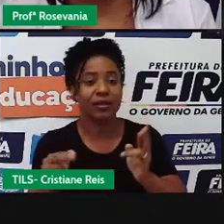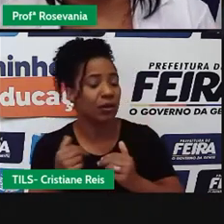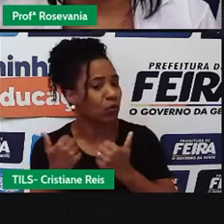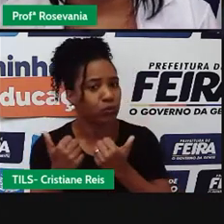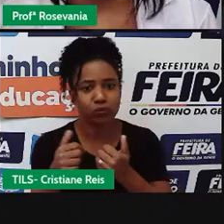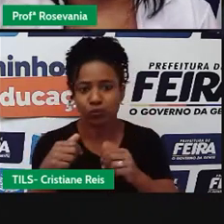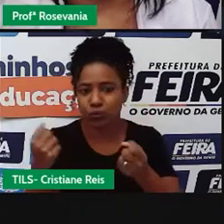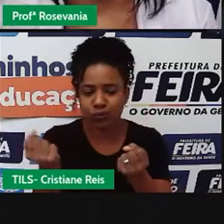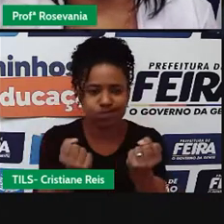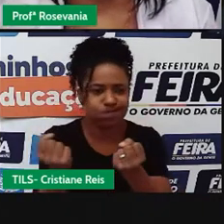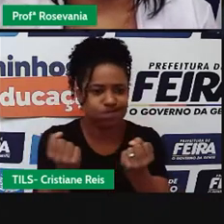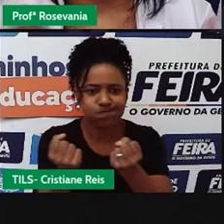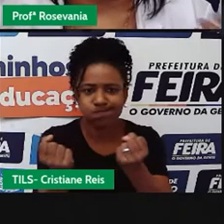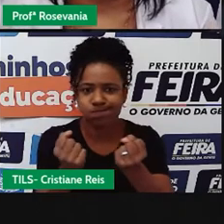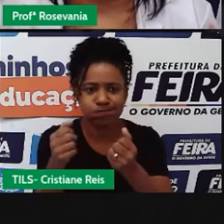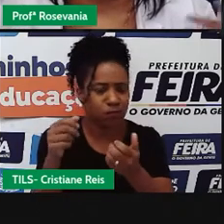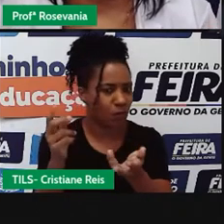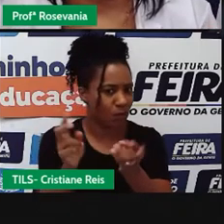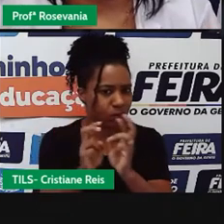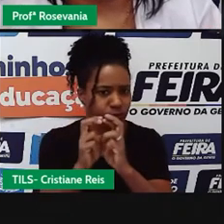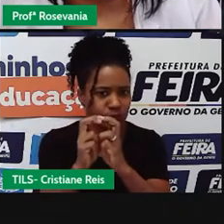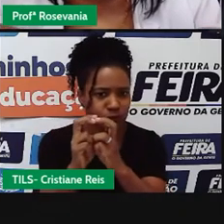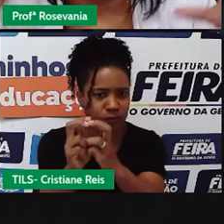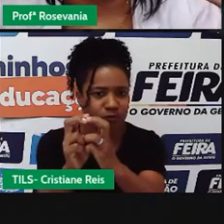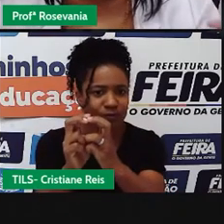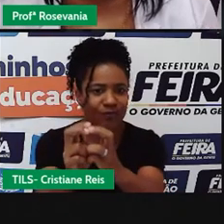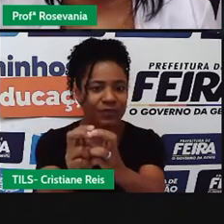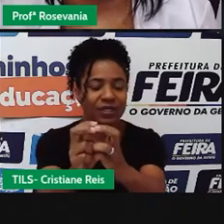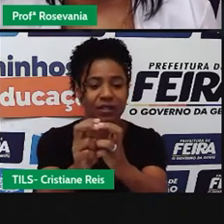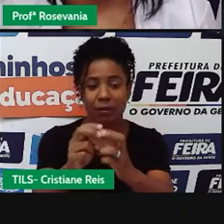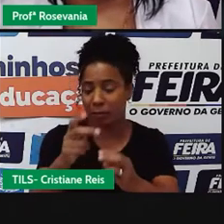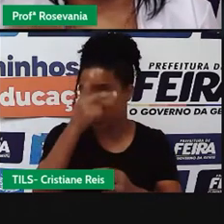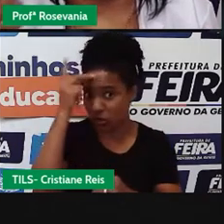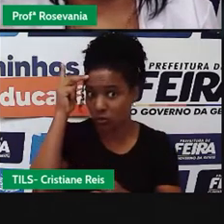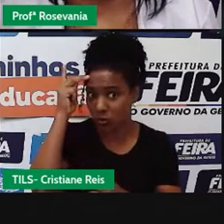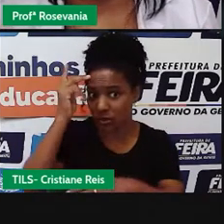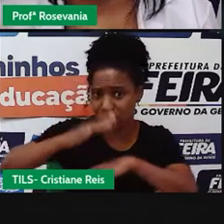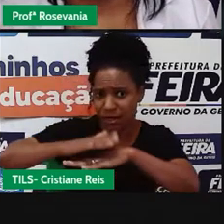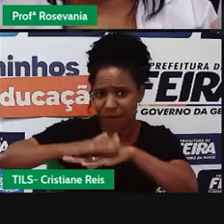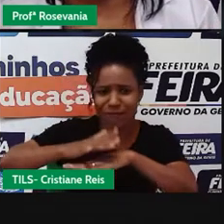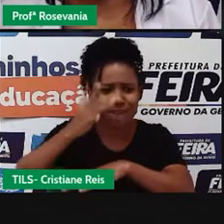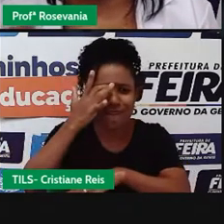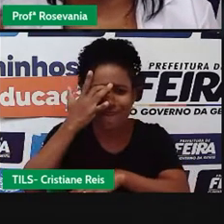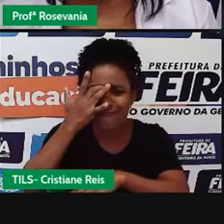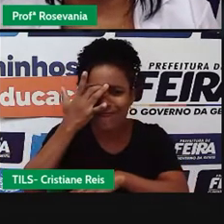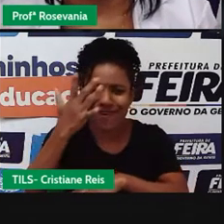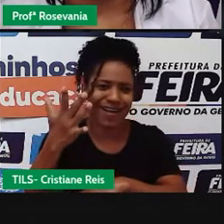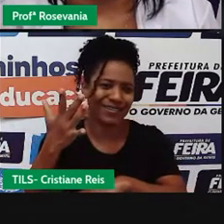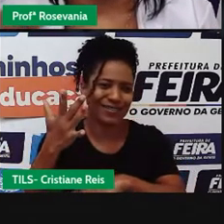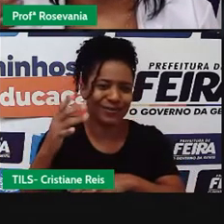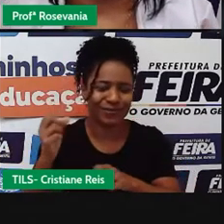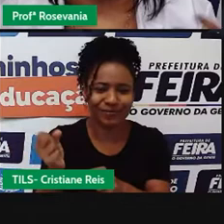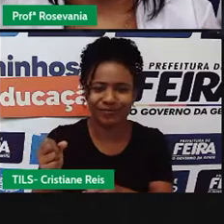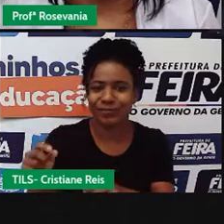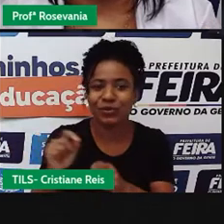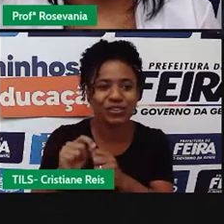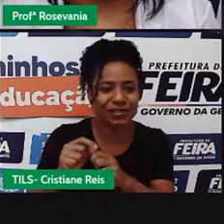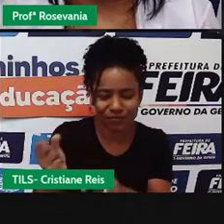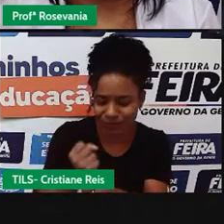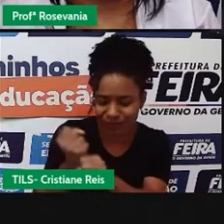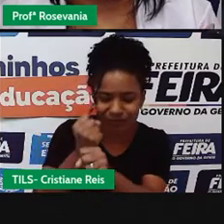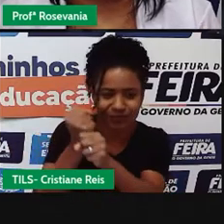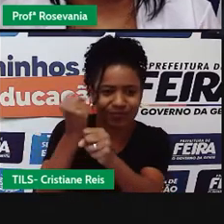esse de estradas, às vezes até a própria população abria as estradas. Não tinha muita pavimentação, não tinha muito,